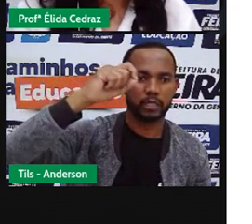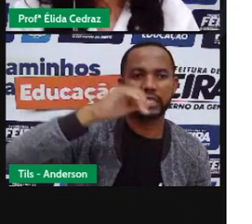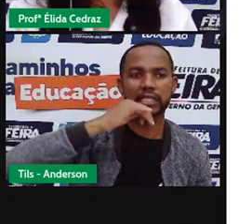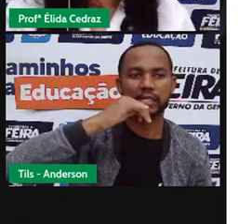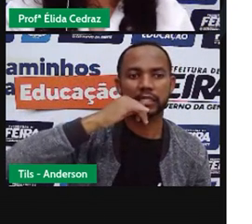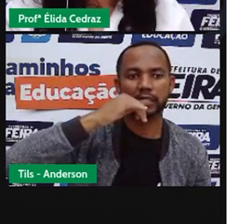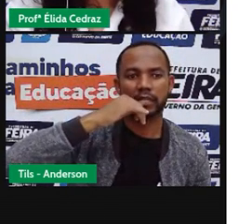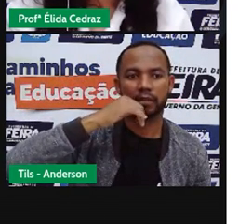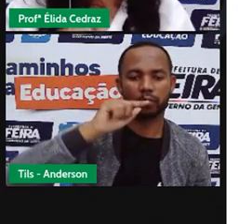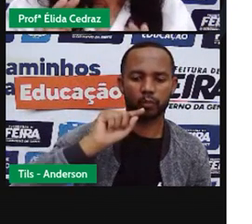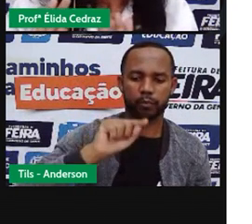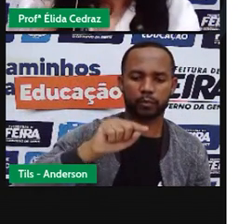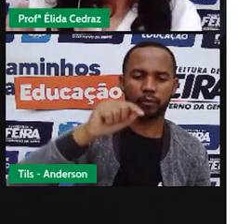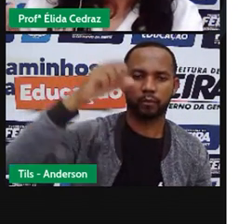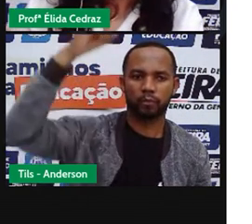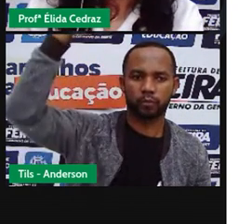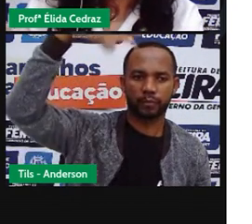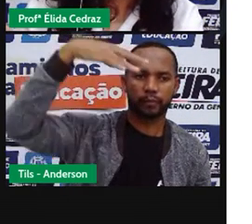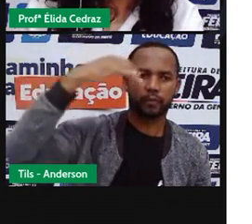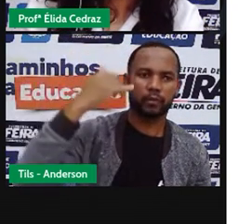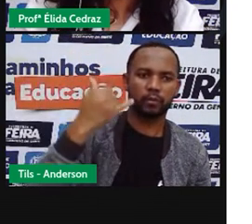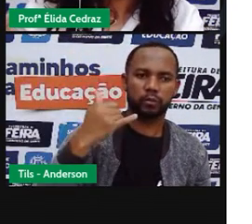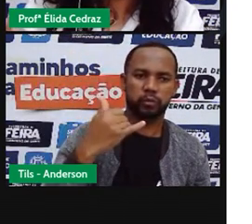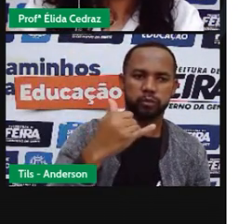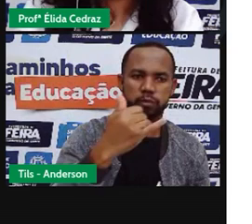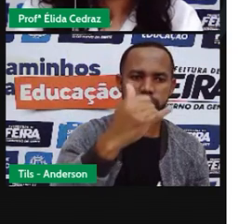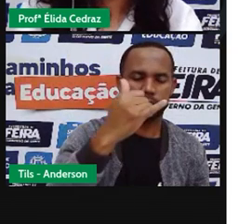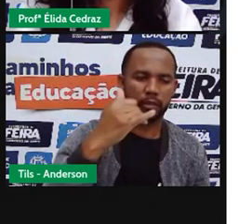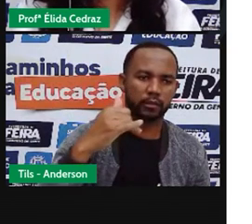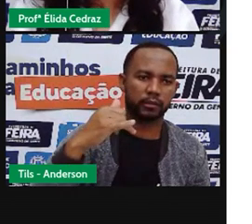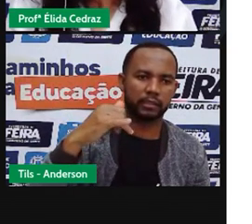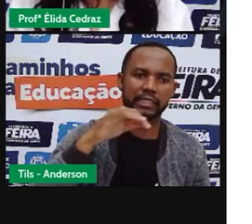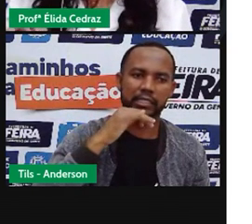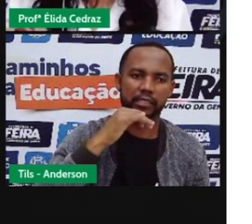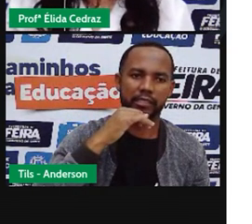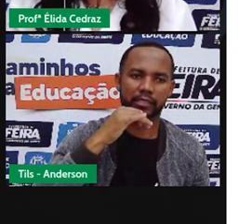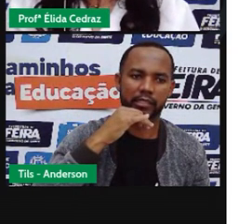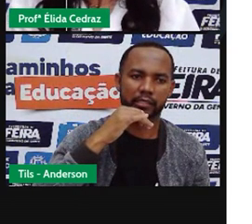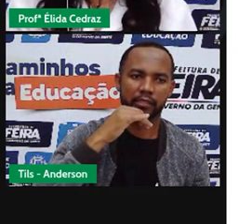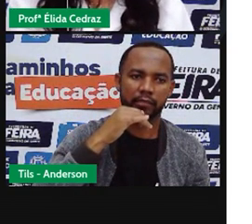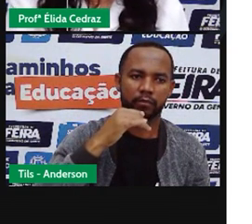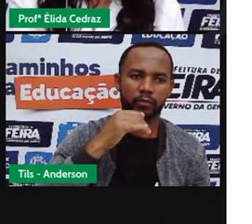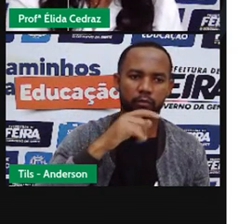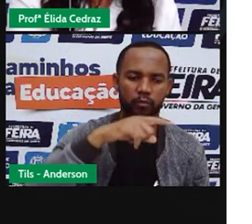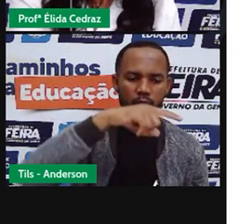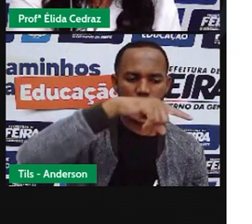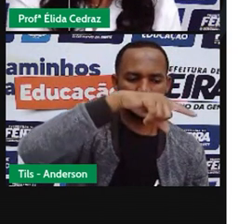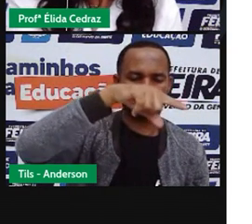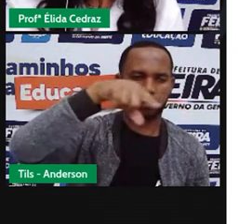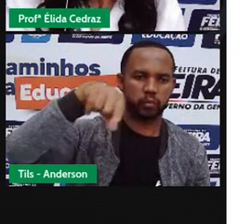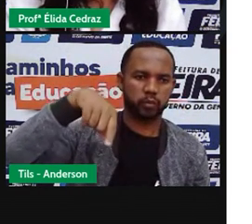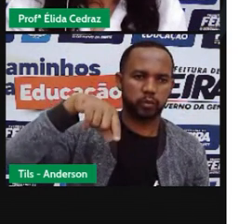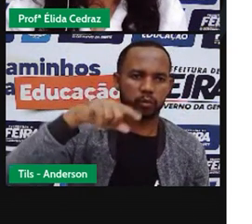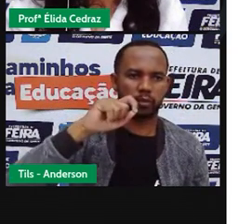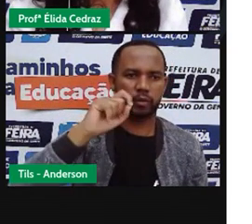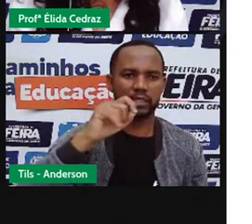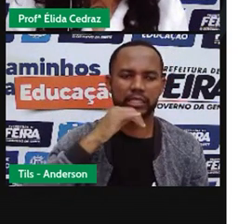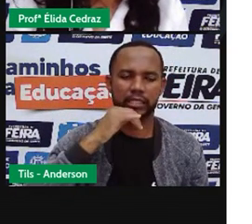uma luz artificial. E a sombra estava paradinha ali. Ele estava recebendo